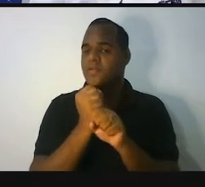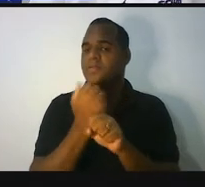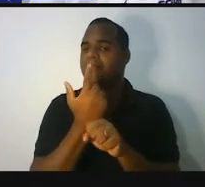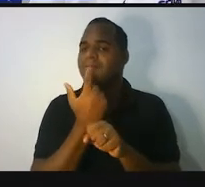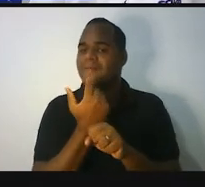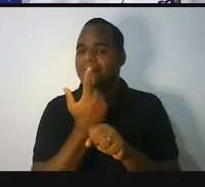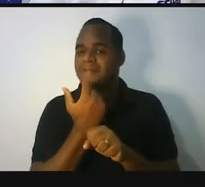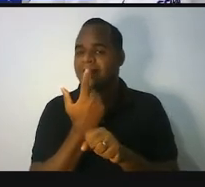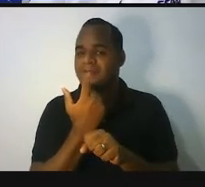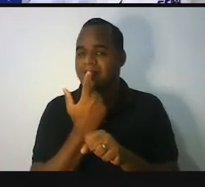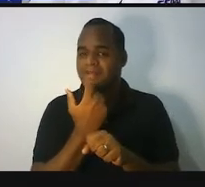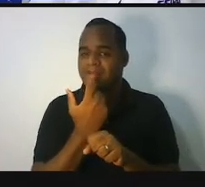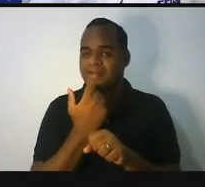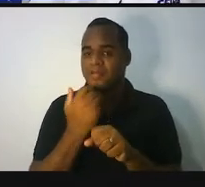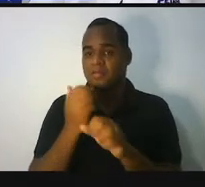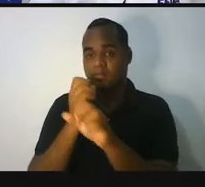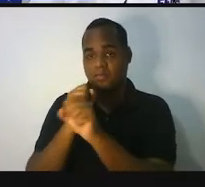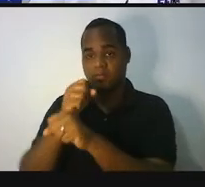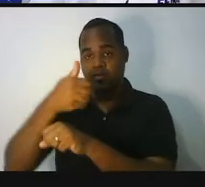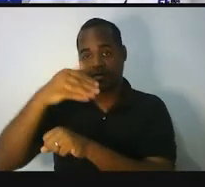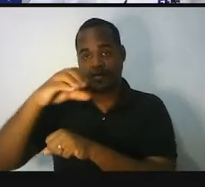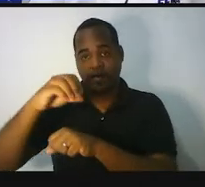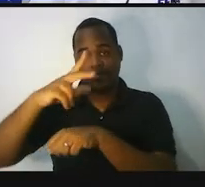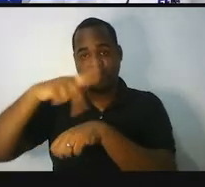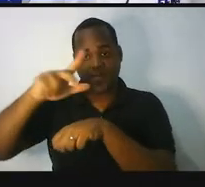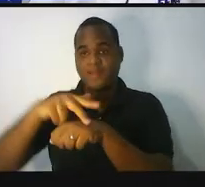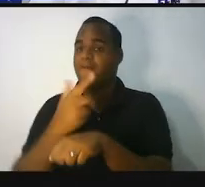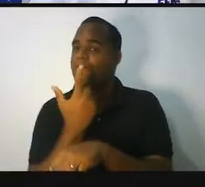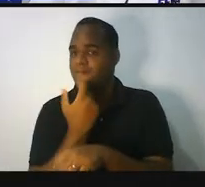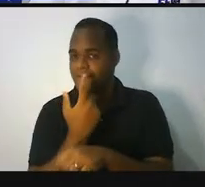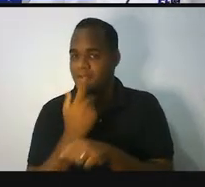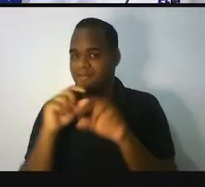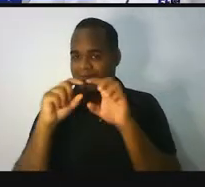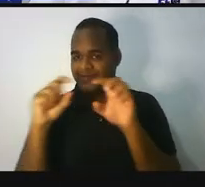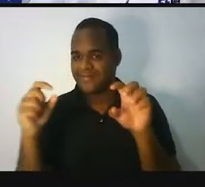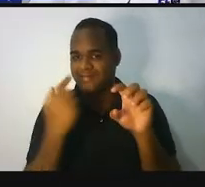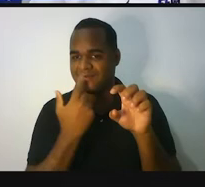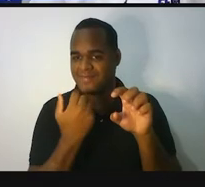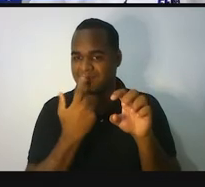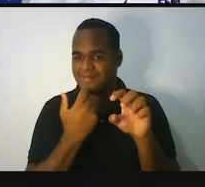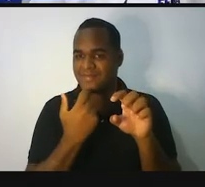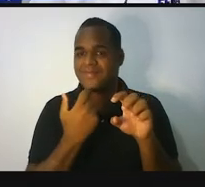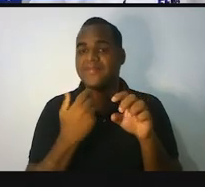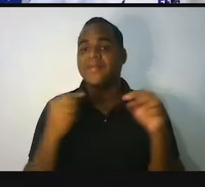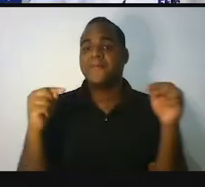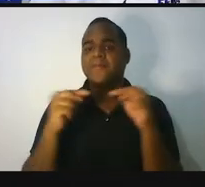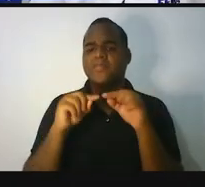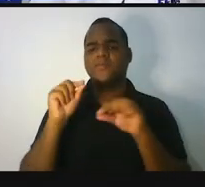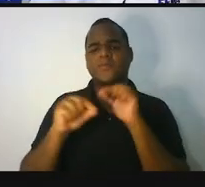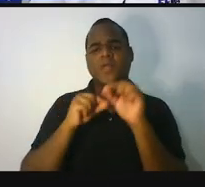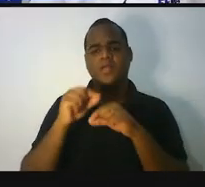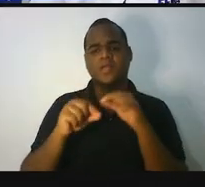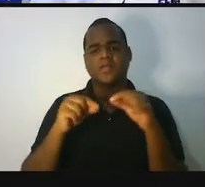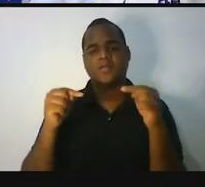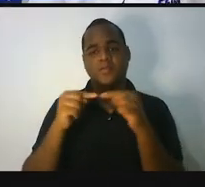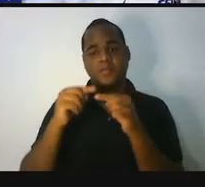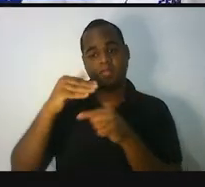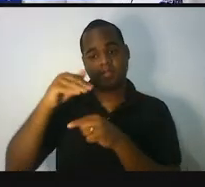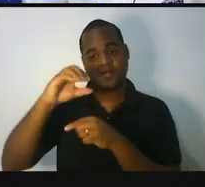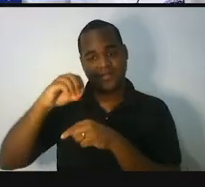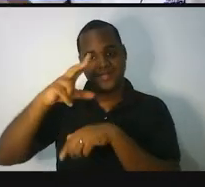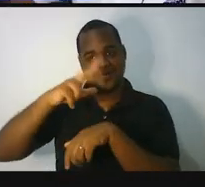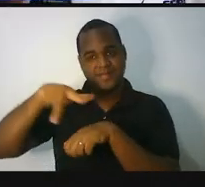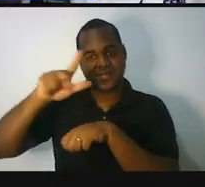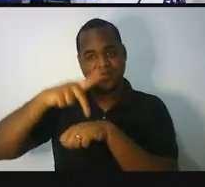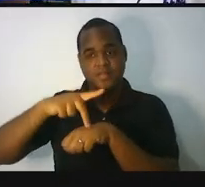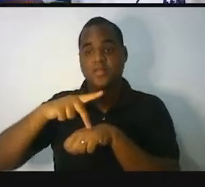da população desses dez países vermelho, essa soma, está falando da soma dos dez países